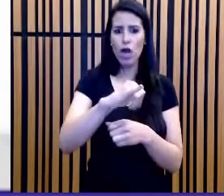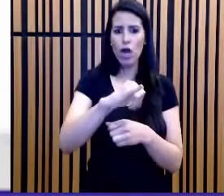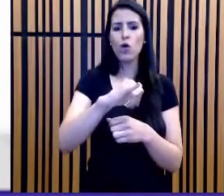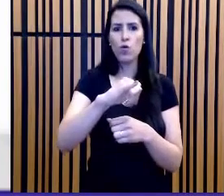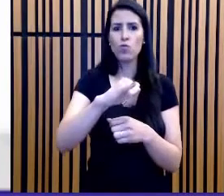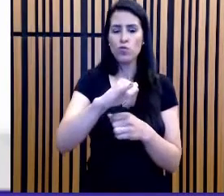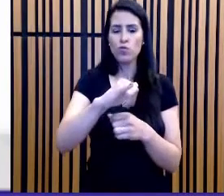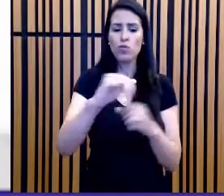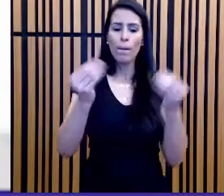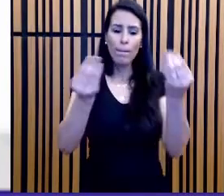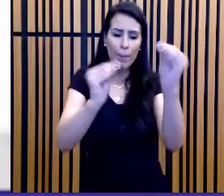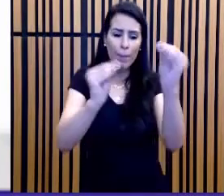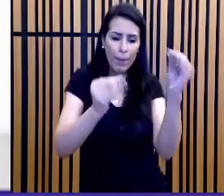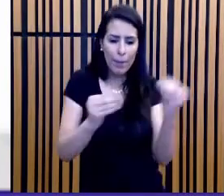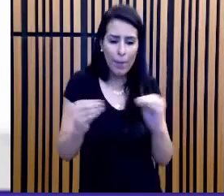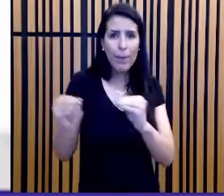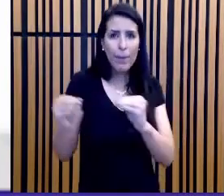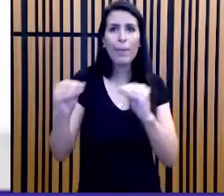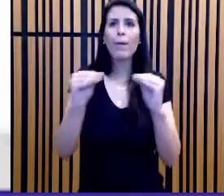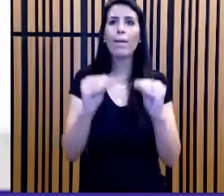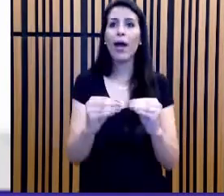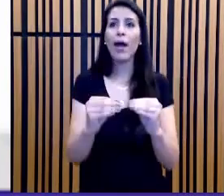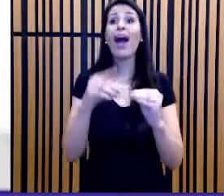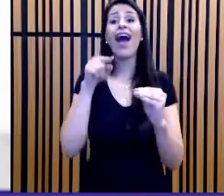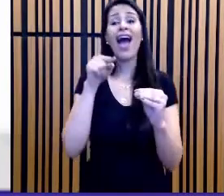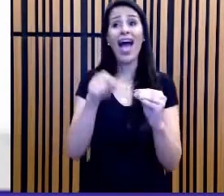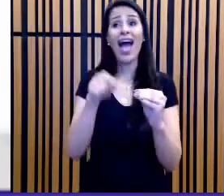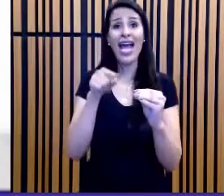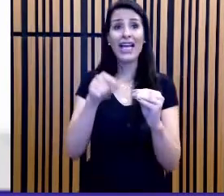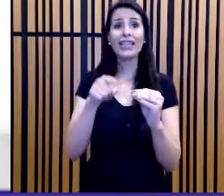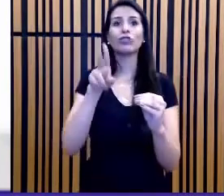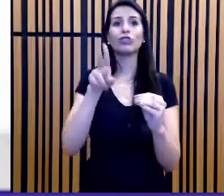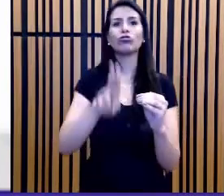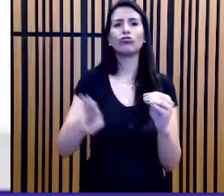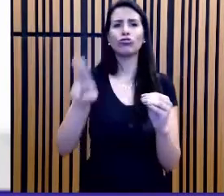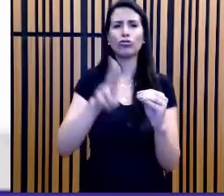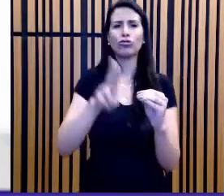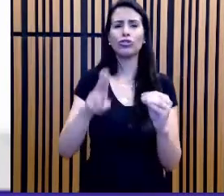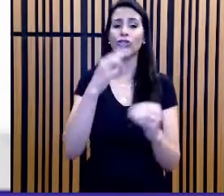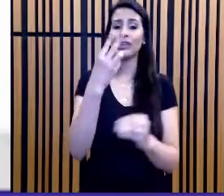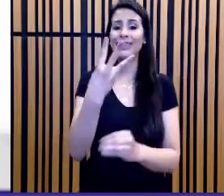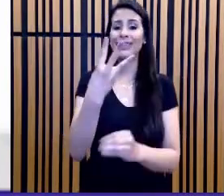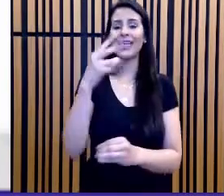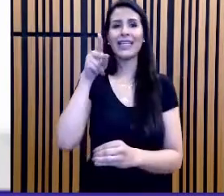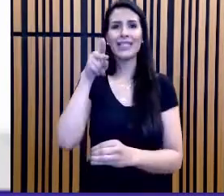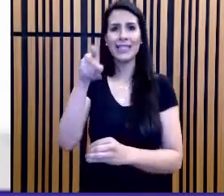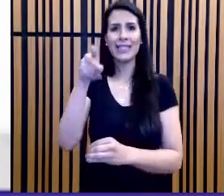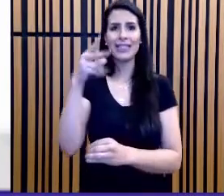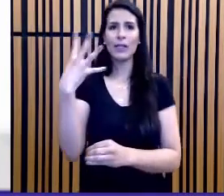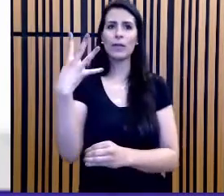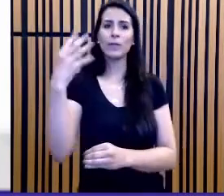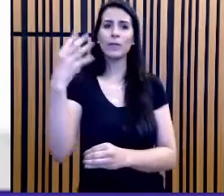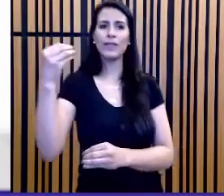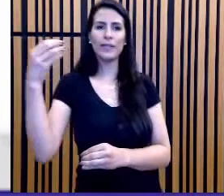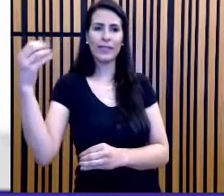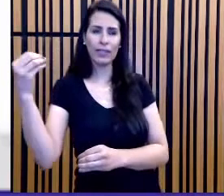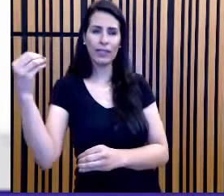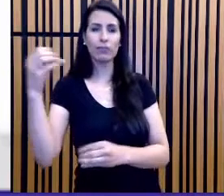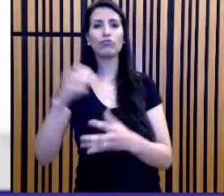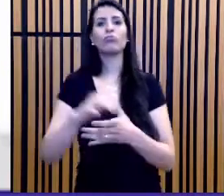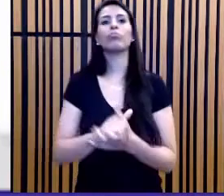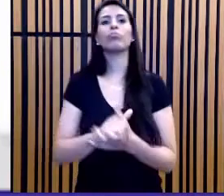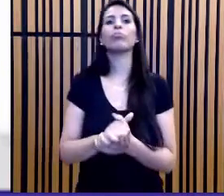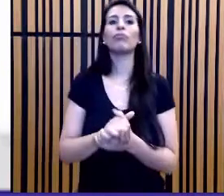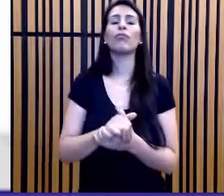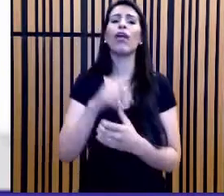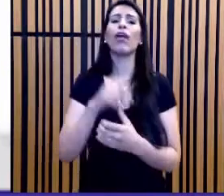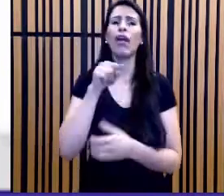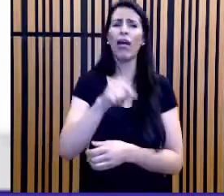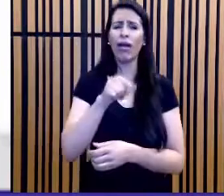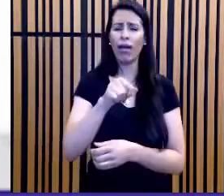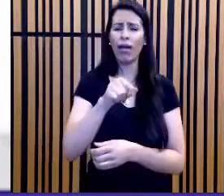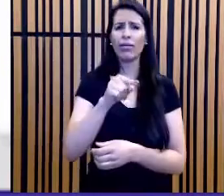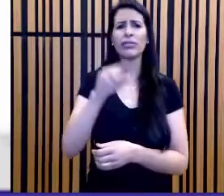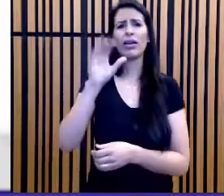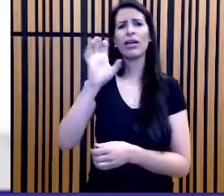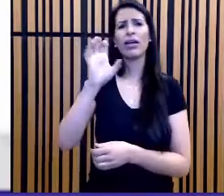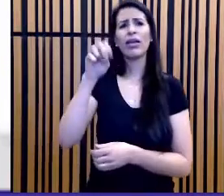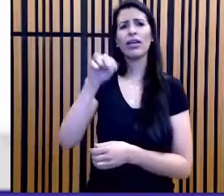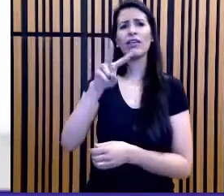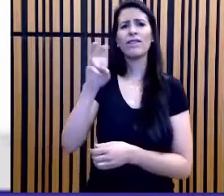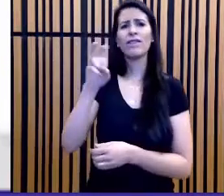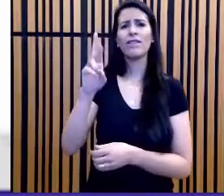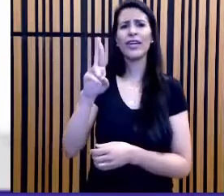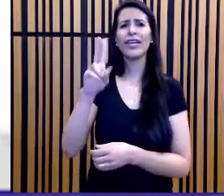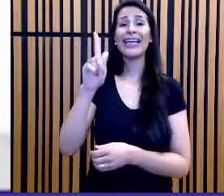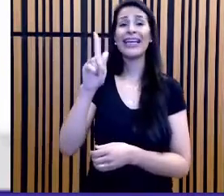Essa escala é importante. 3 para 400. A envergadura CD na referida maquete é em centímetro. Observe, envergadura em